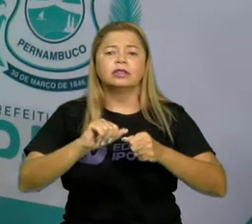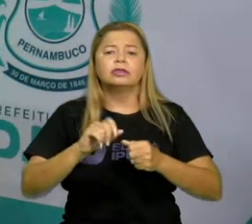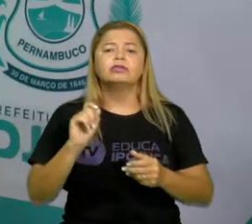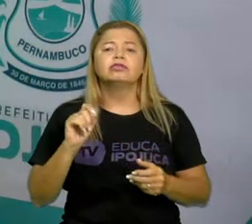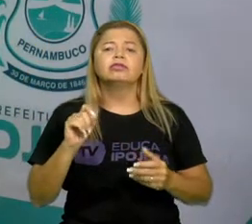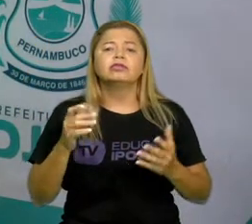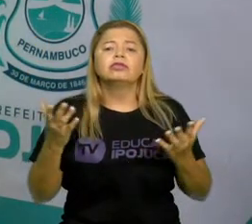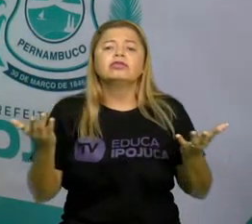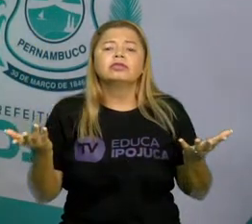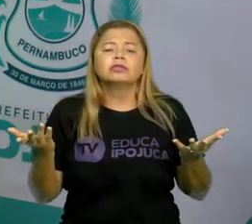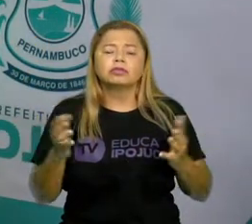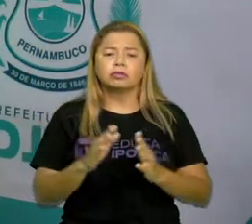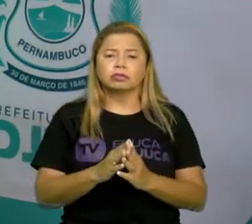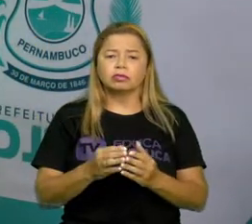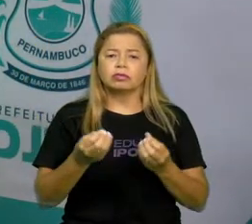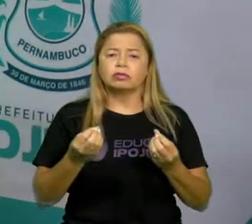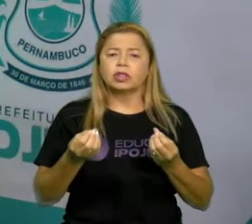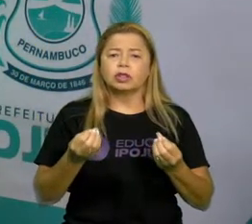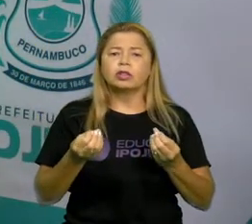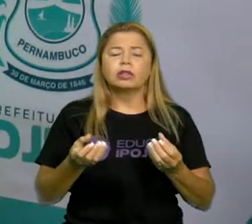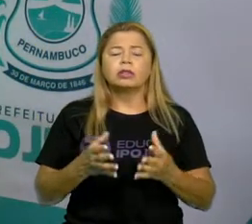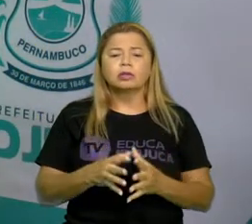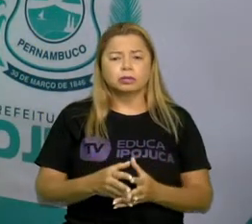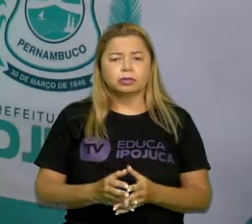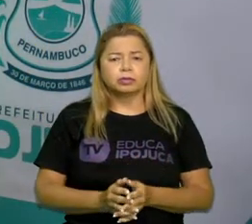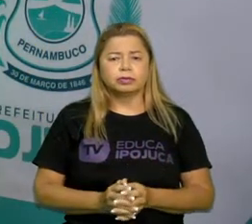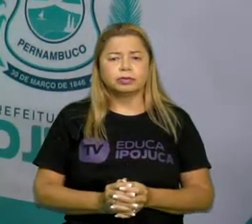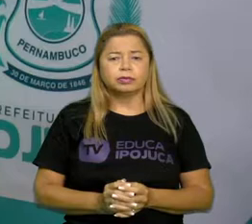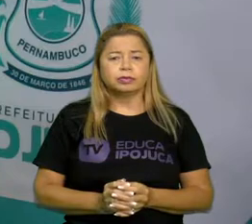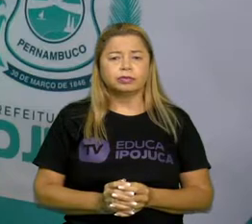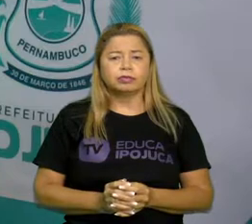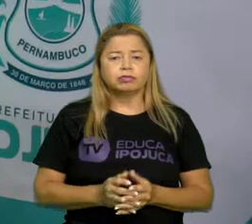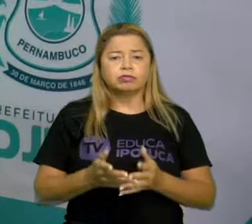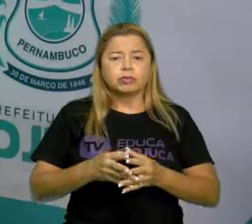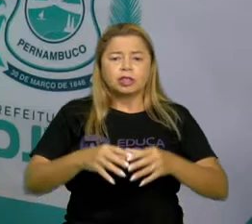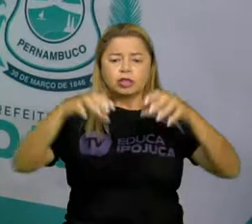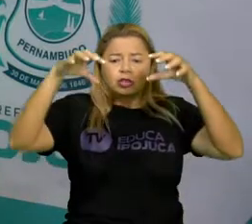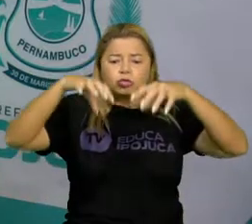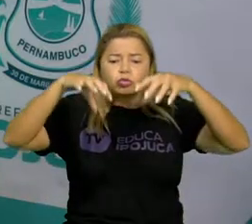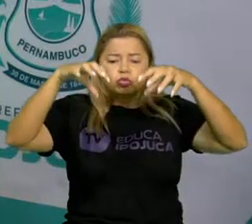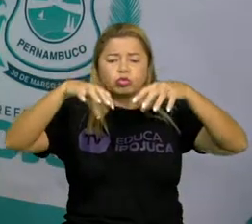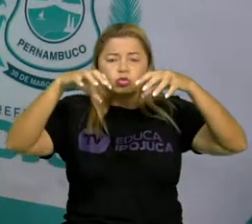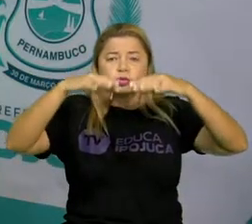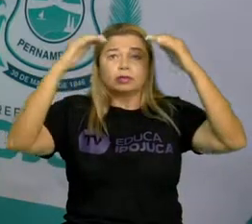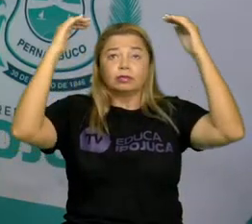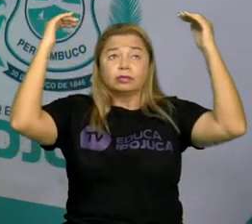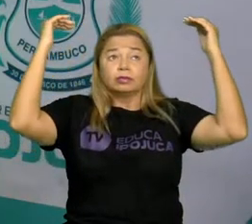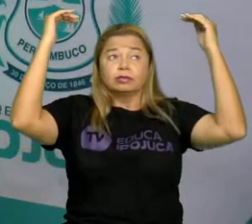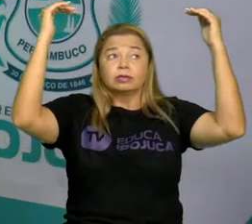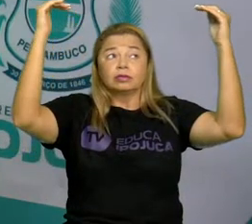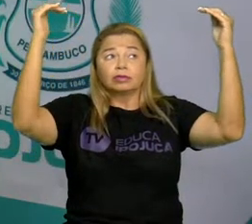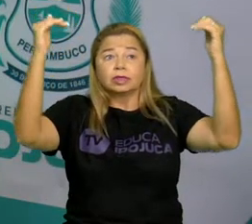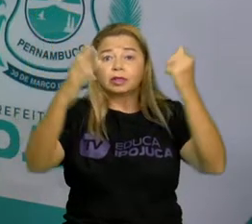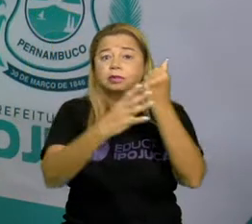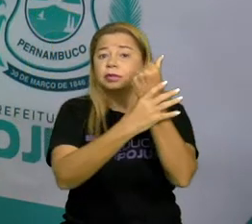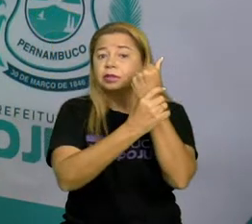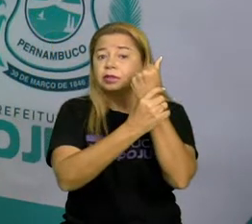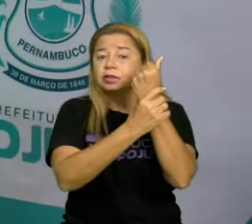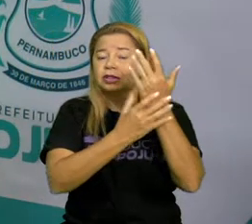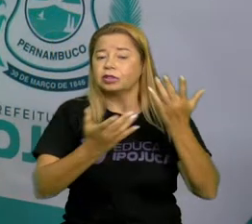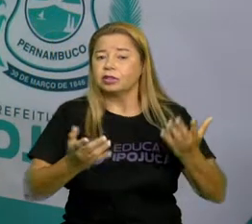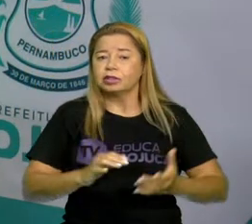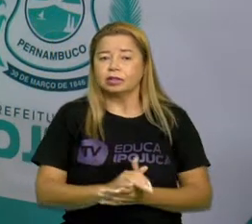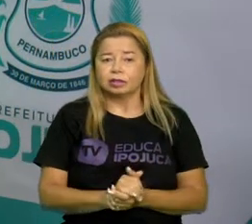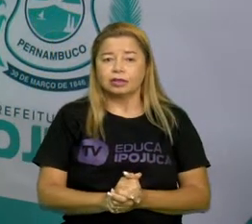O que é se coloca em cima do teto de uma casa? Para quando chover, a água não cair dentro. Muito